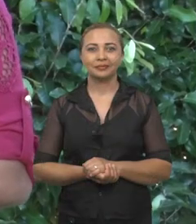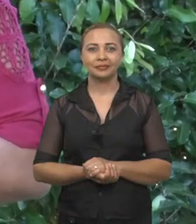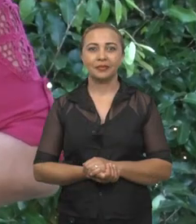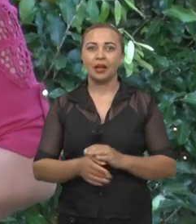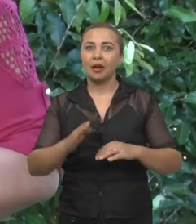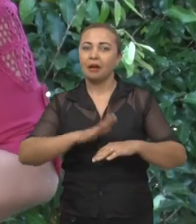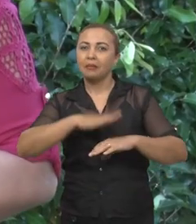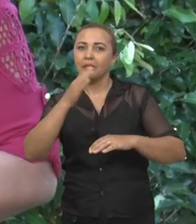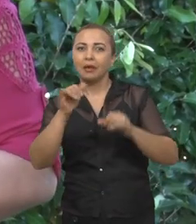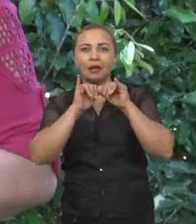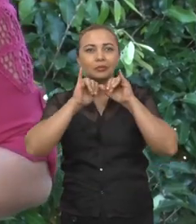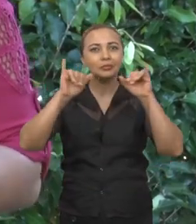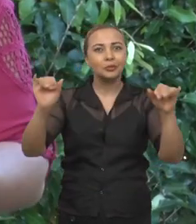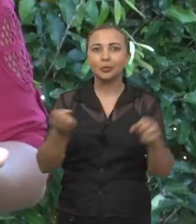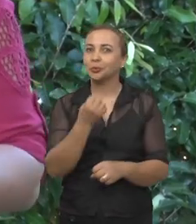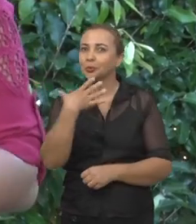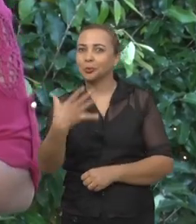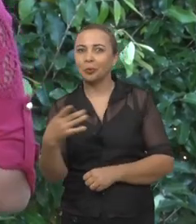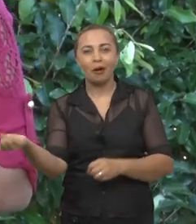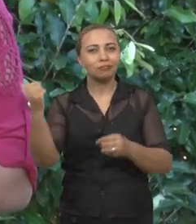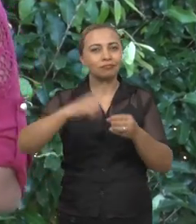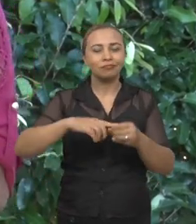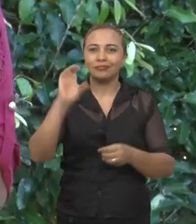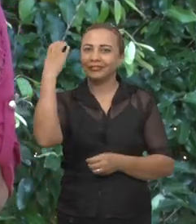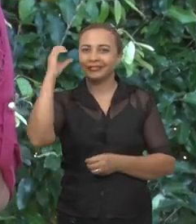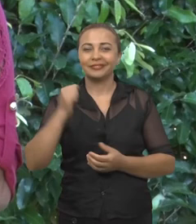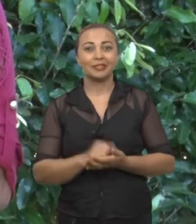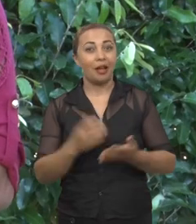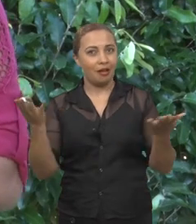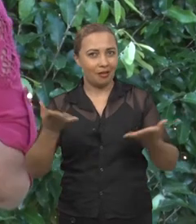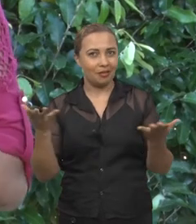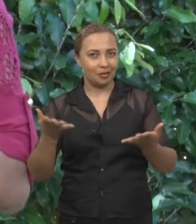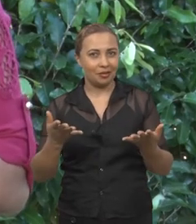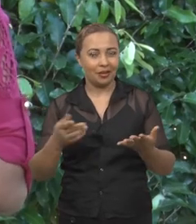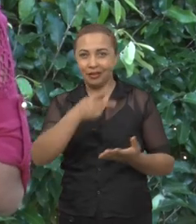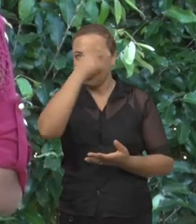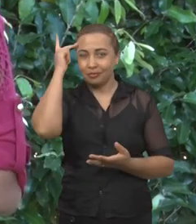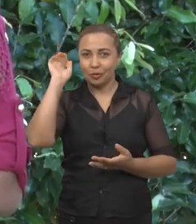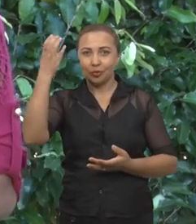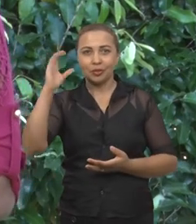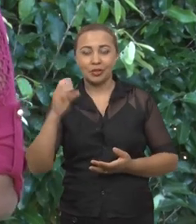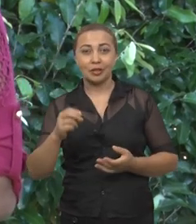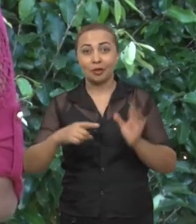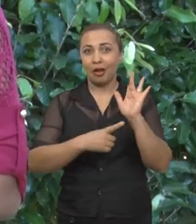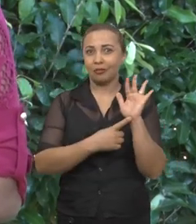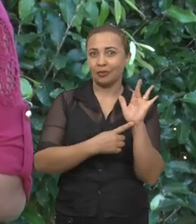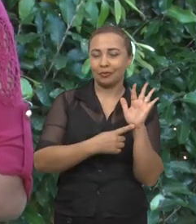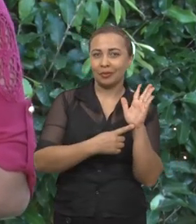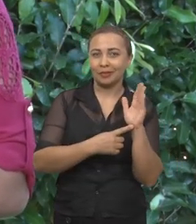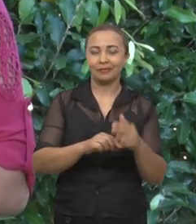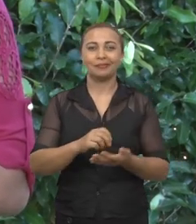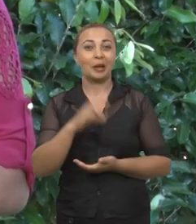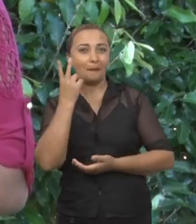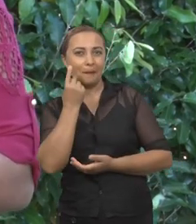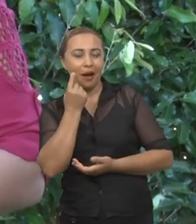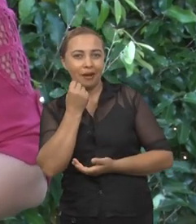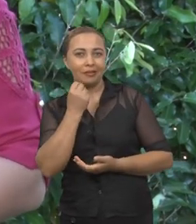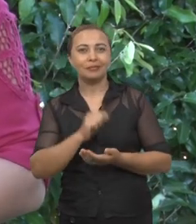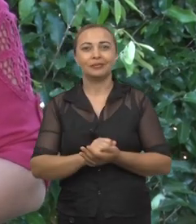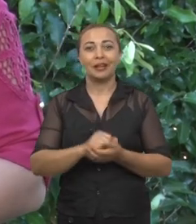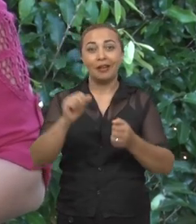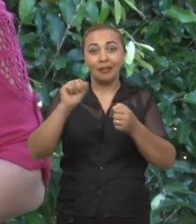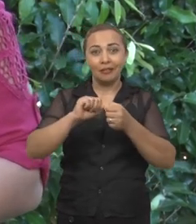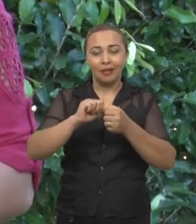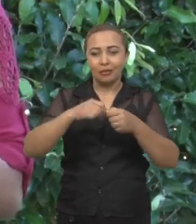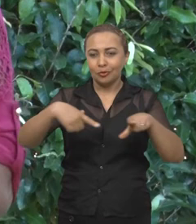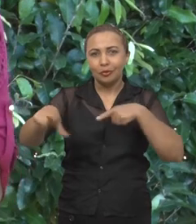Mais uma notícia boa vindo da ciência, desta vez, dos cientistas da Universidade Federal da Paraíba. É que eles